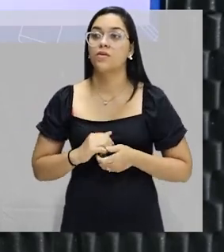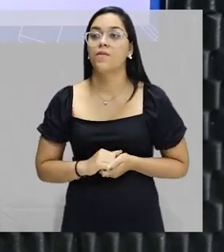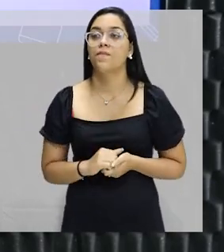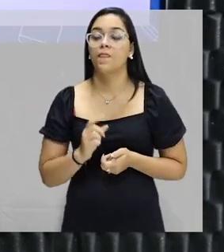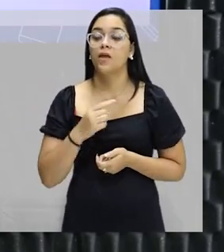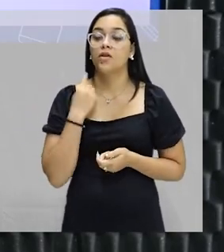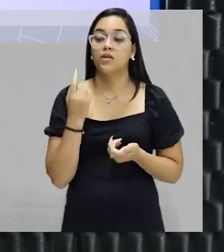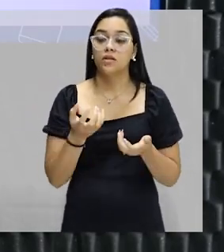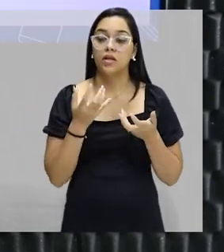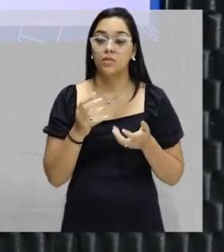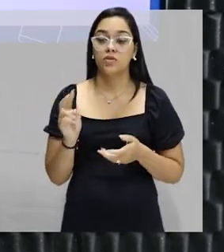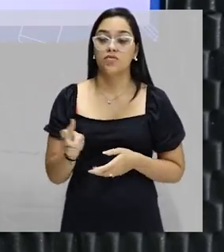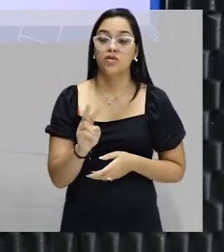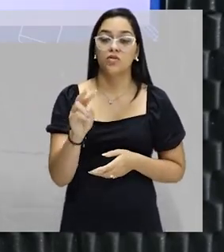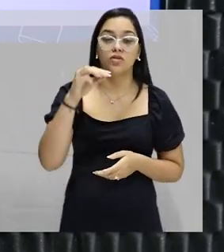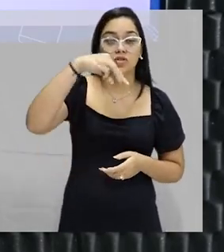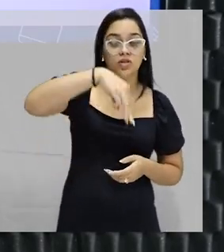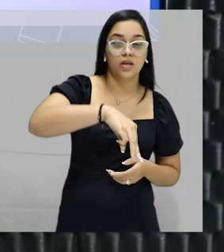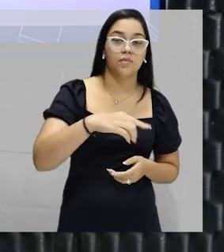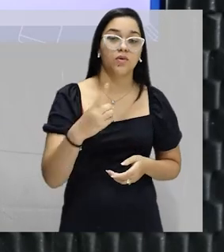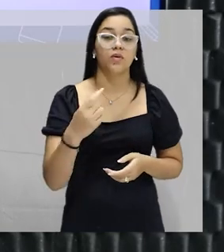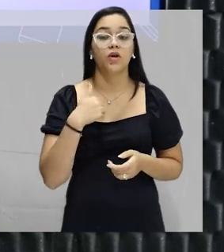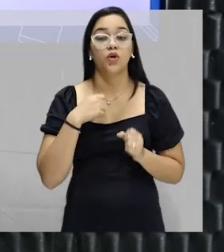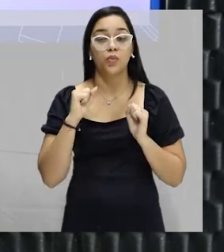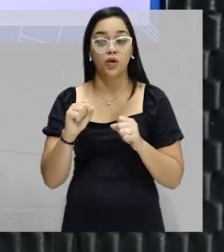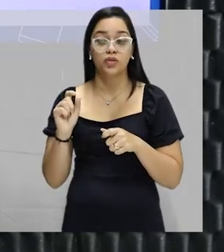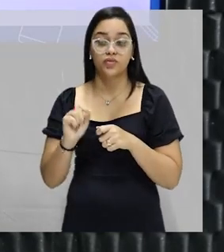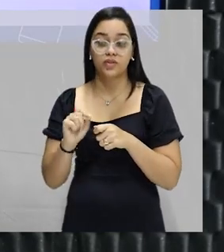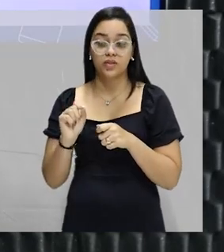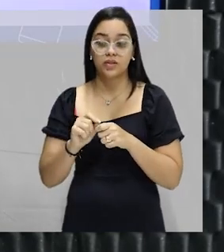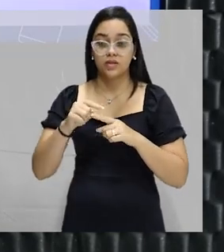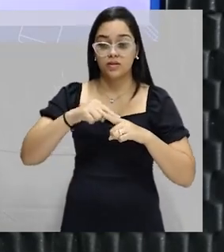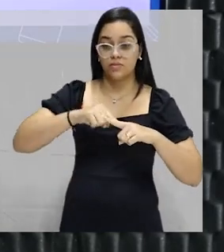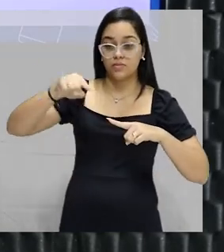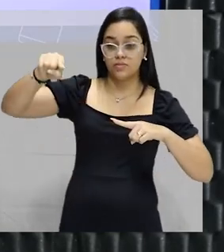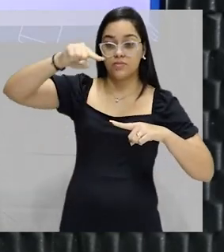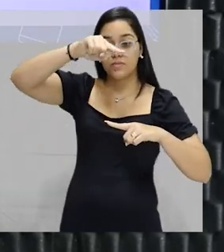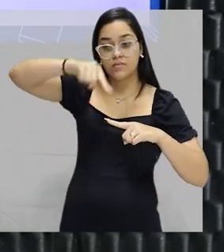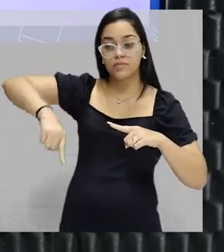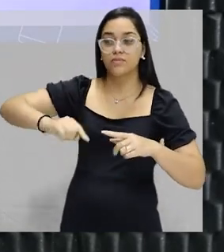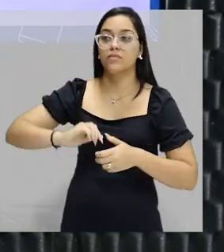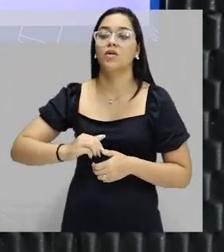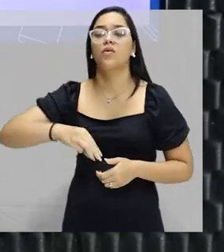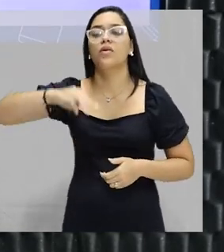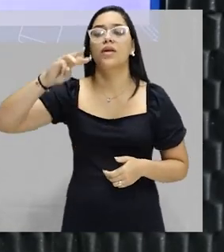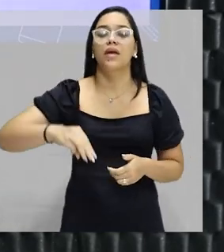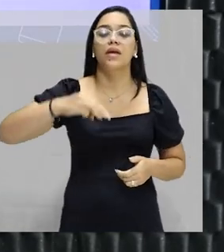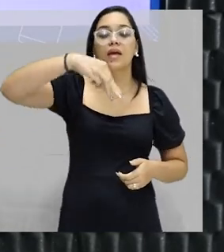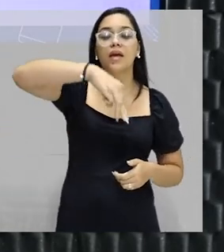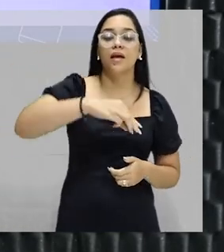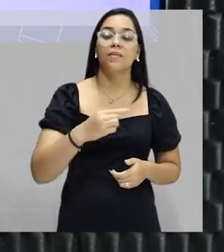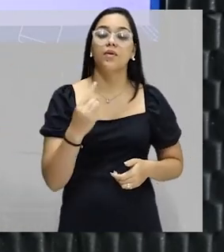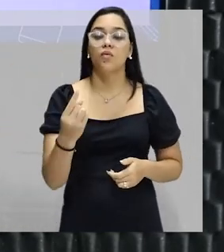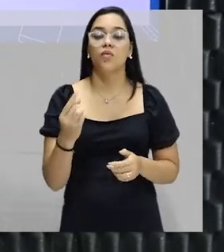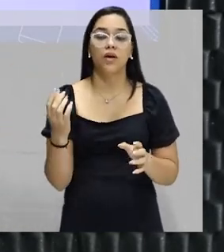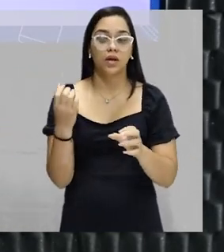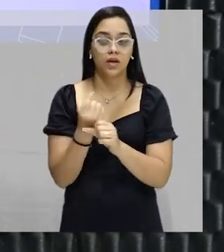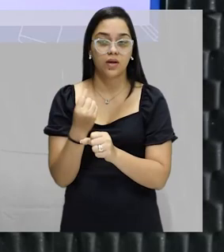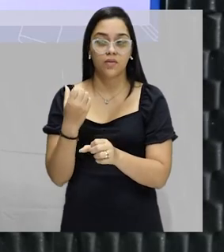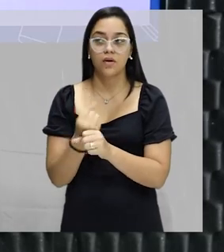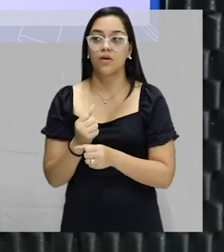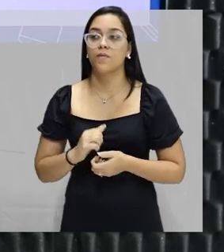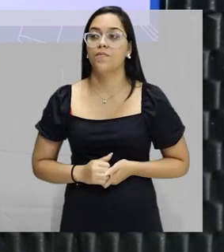desejamos o valor de M1, eu posso fazer agora meios pelo extremo. Então, quem vai ser M1? M1 vai ser